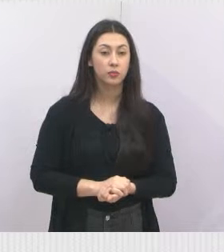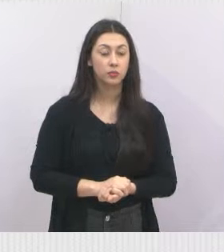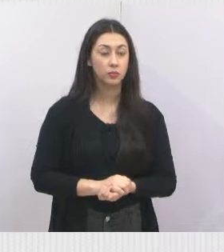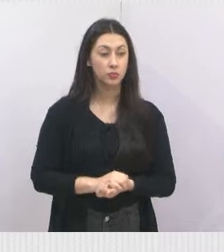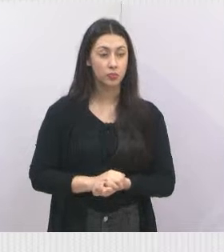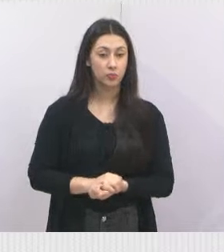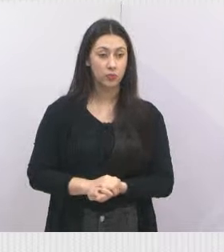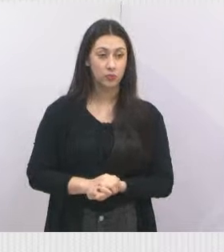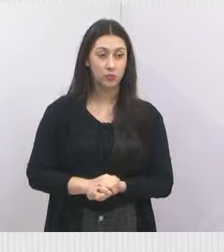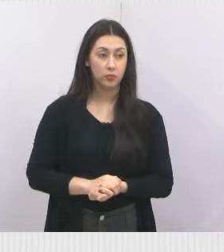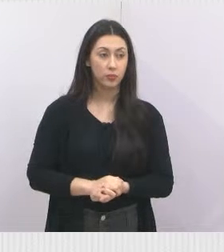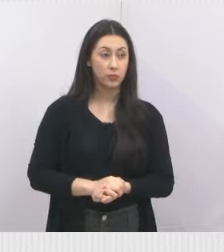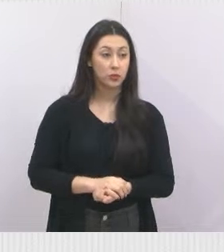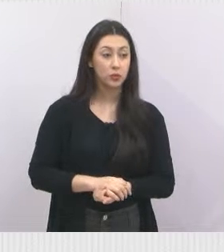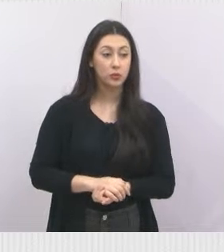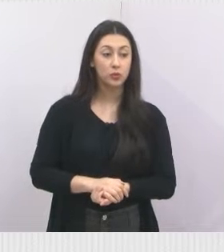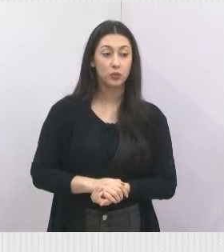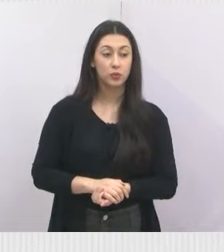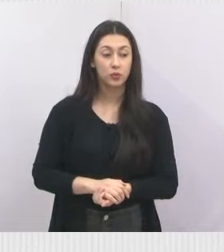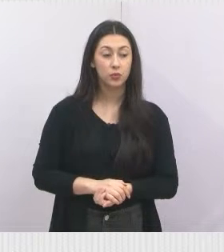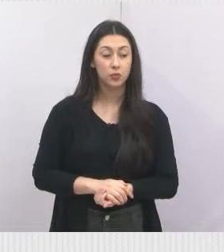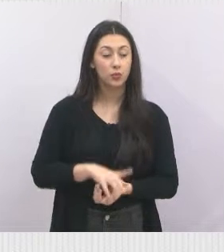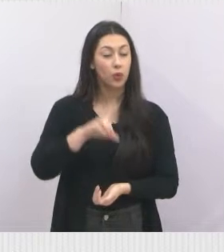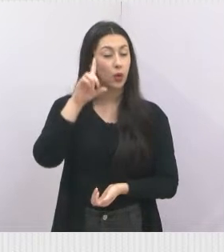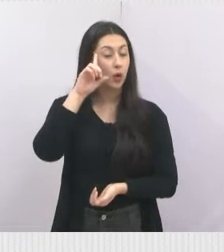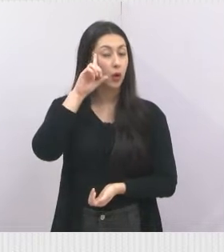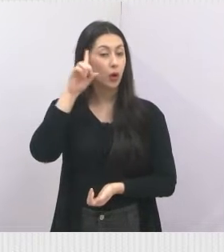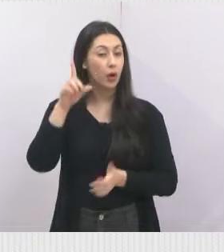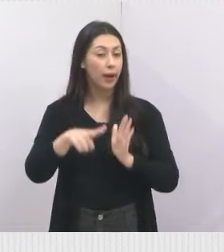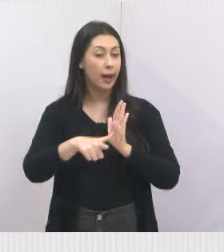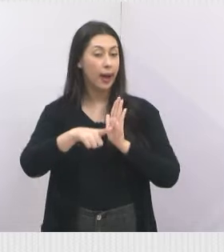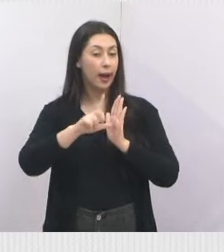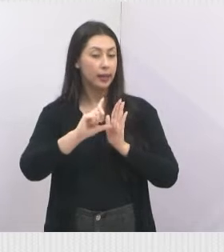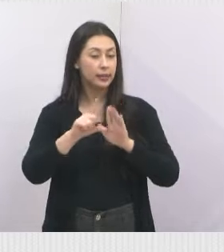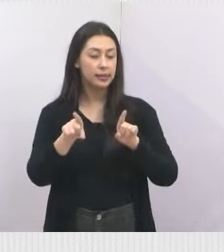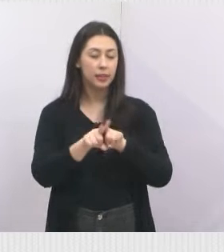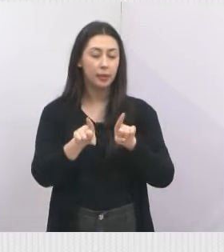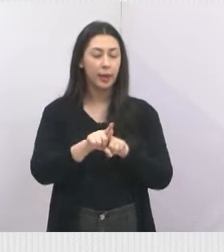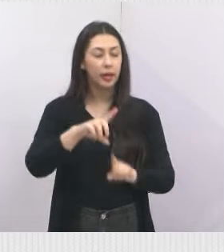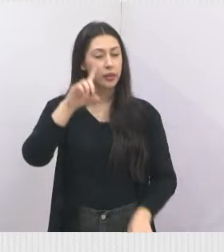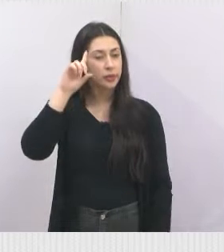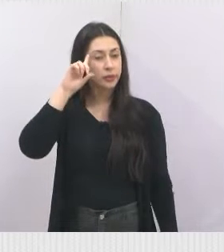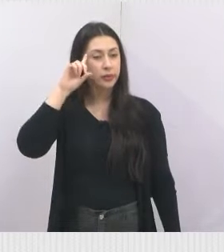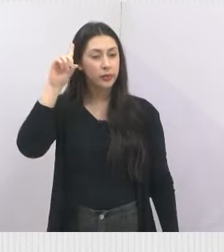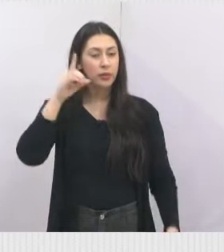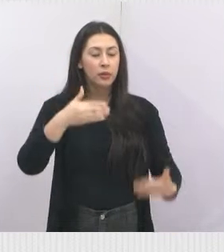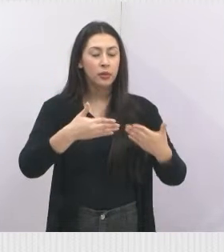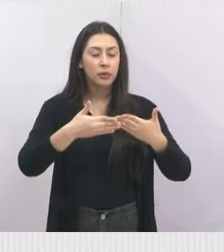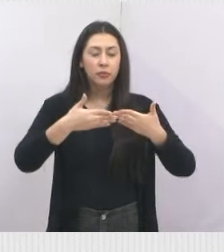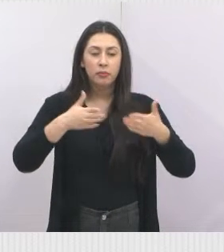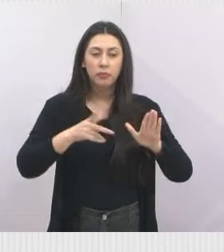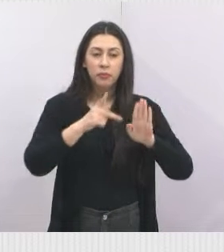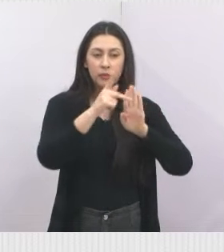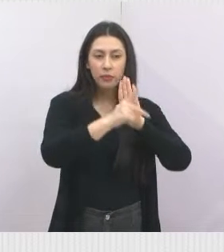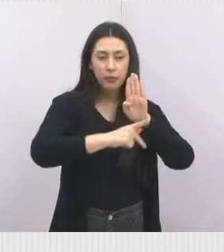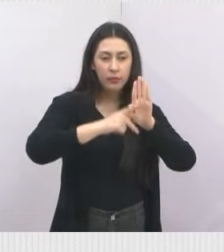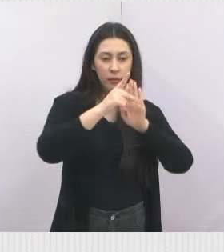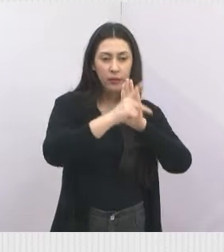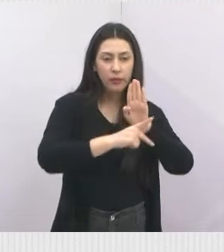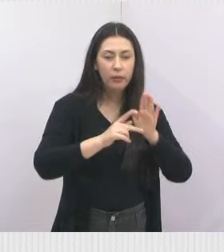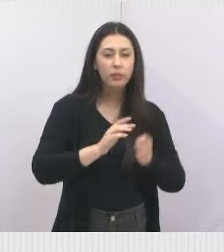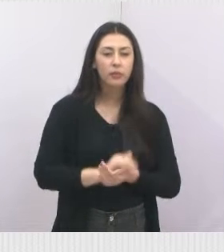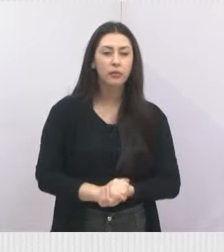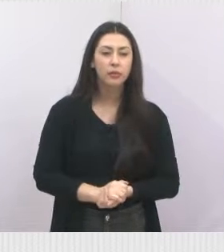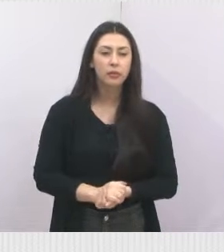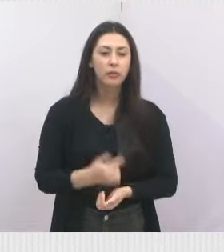no dia que antecede a inauguração, como no dia da inauguração do Bom Prato. E aí estávamos